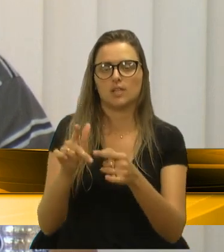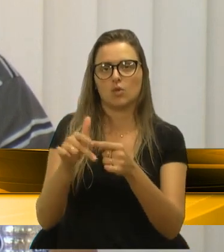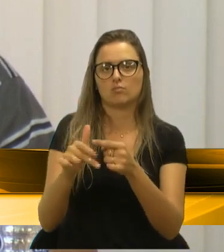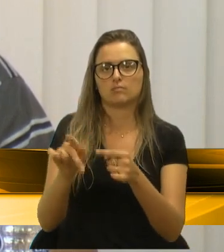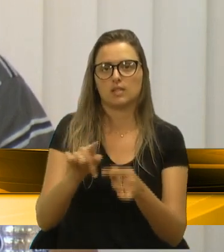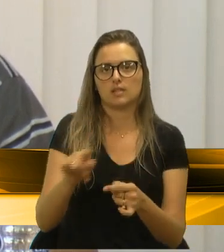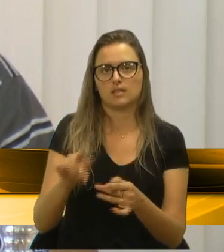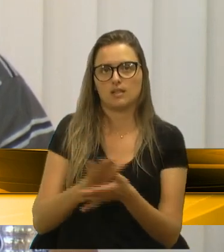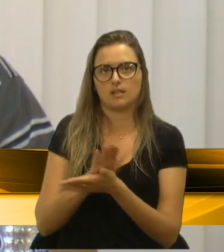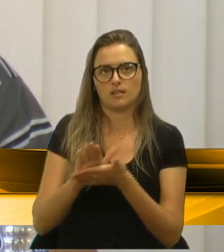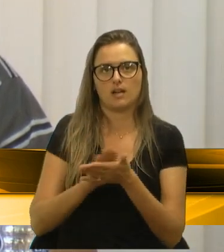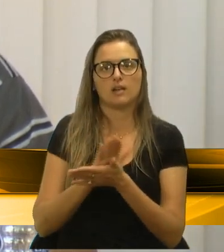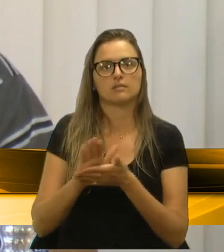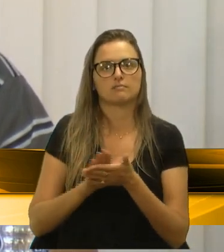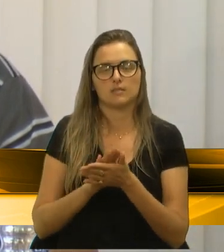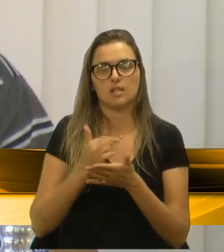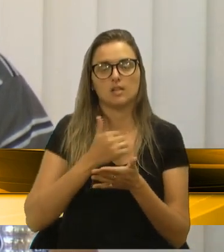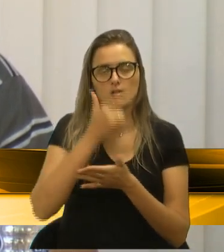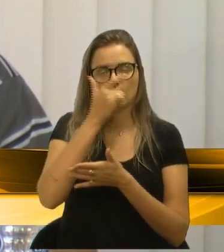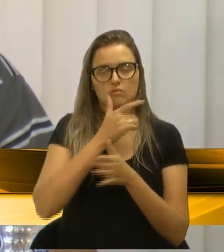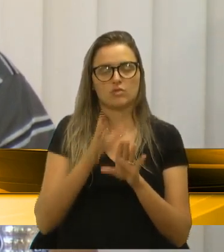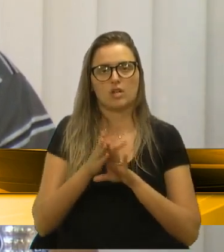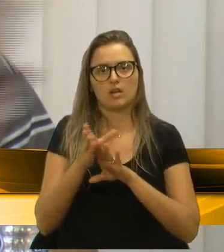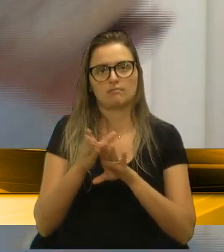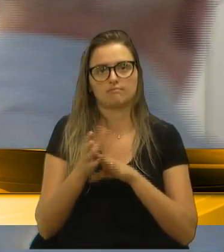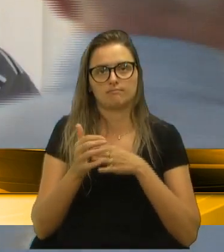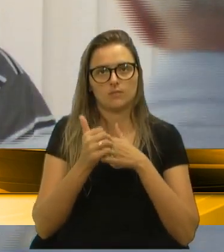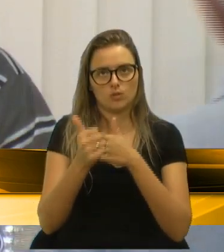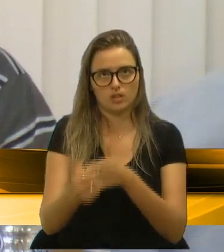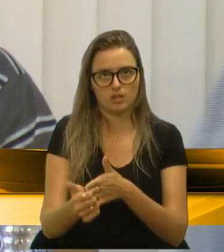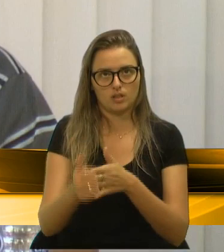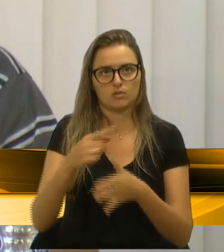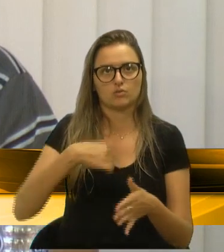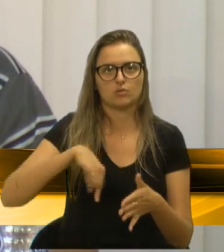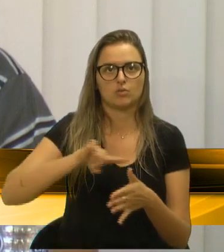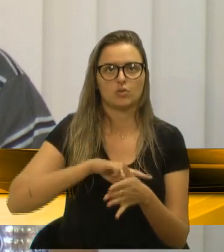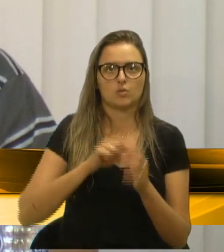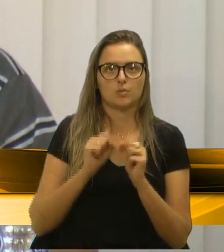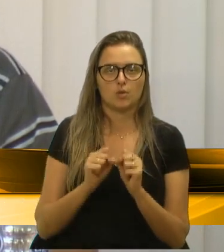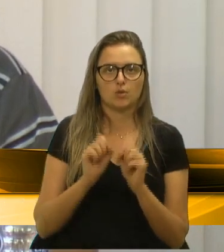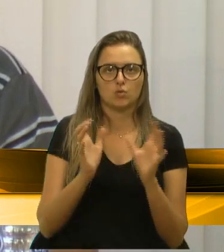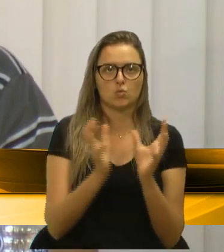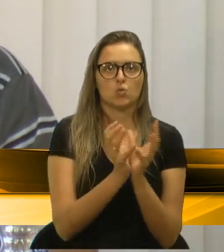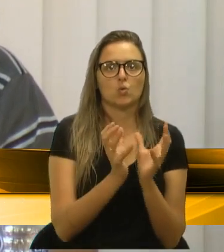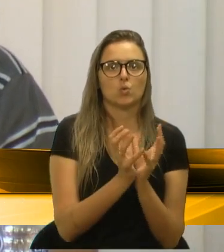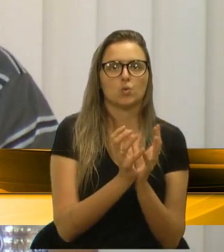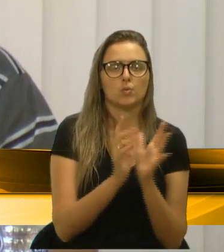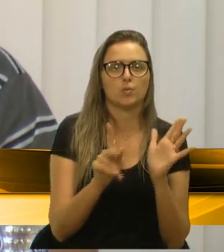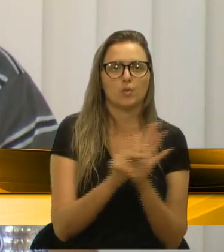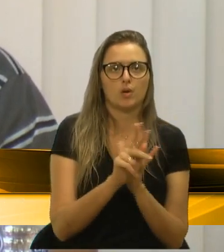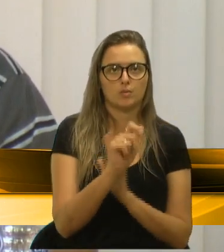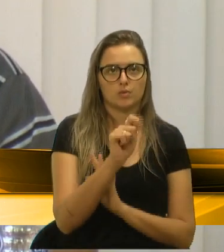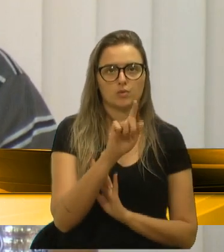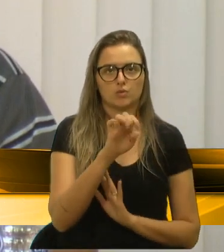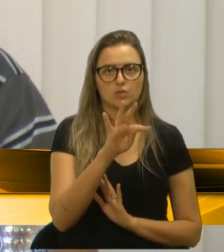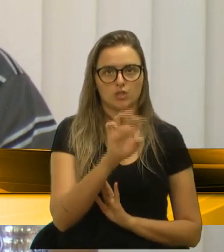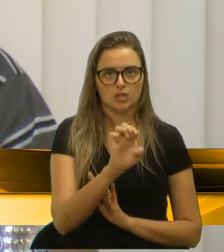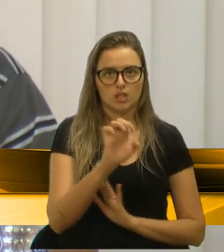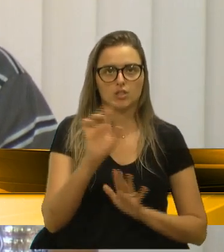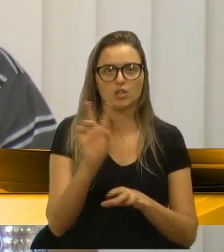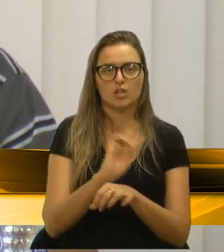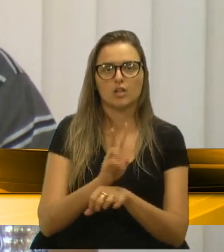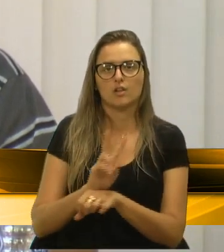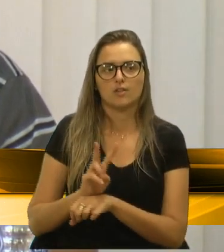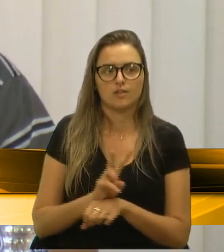Isso aí deve ser orientado. A gente poderia escalar uma equipe dos agentes da vigilância